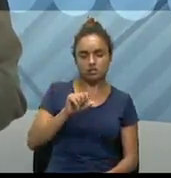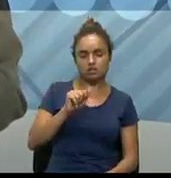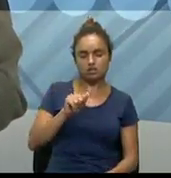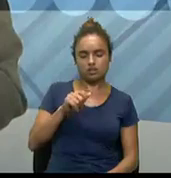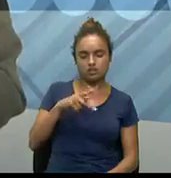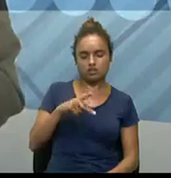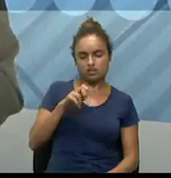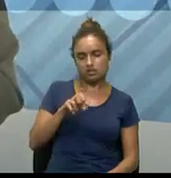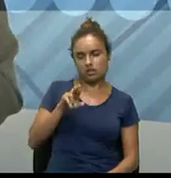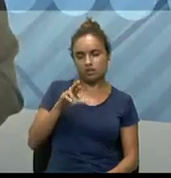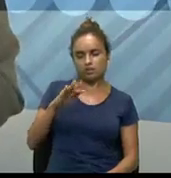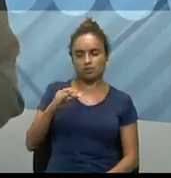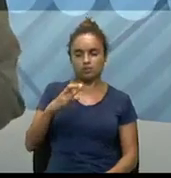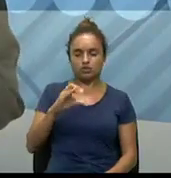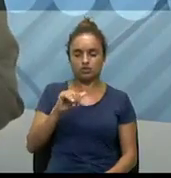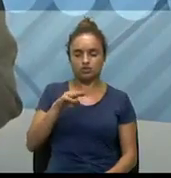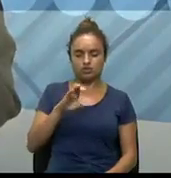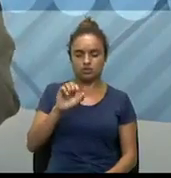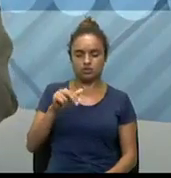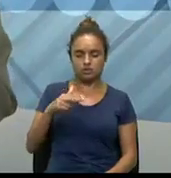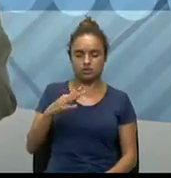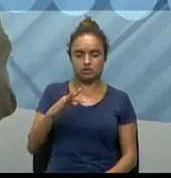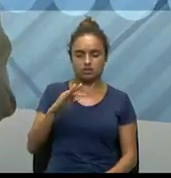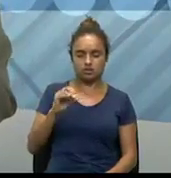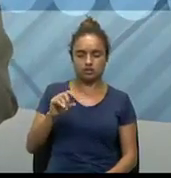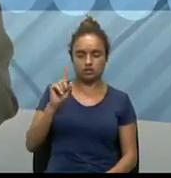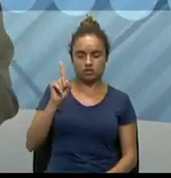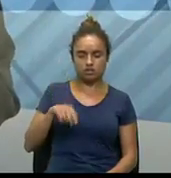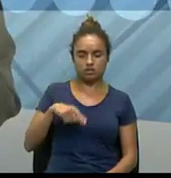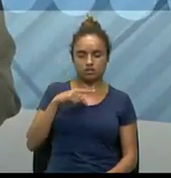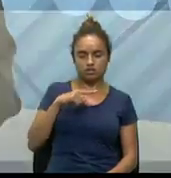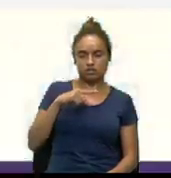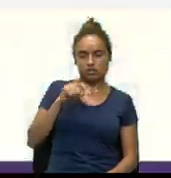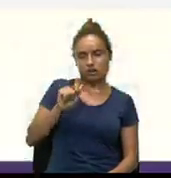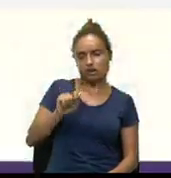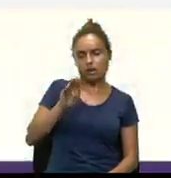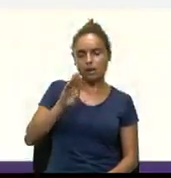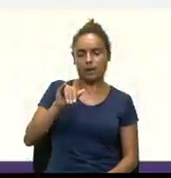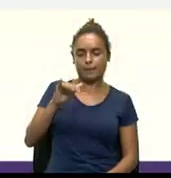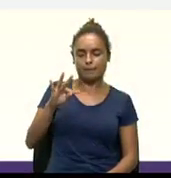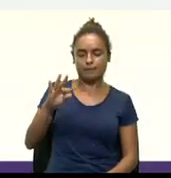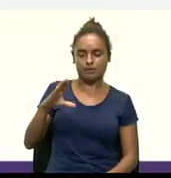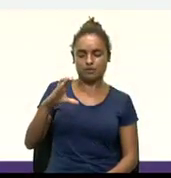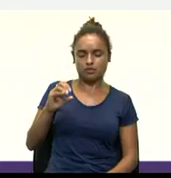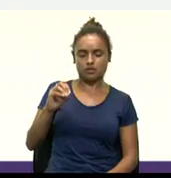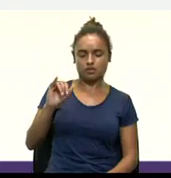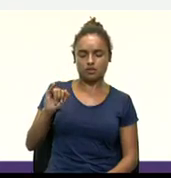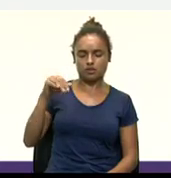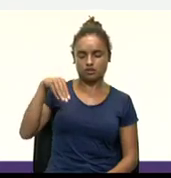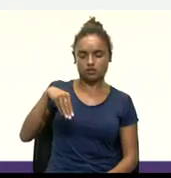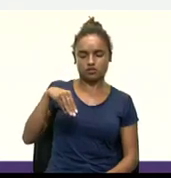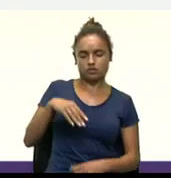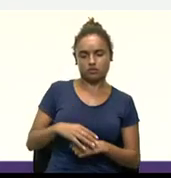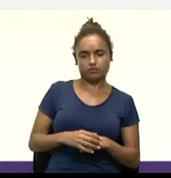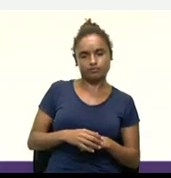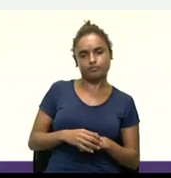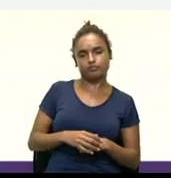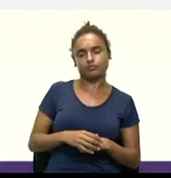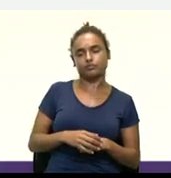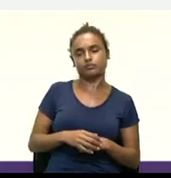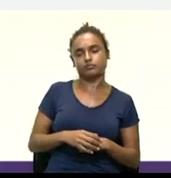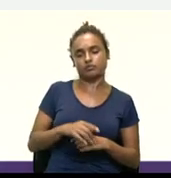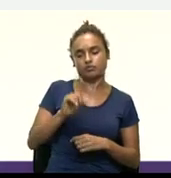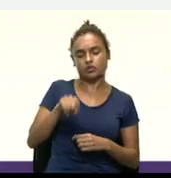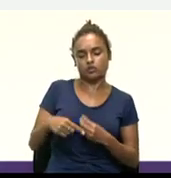e, então, a Bitcoin. Então, indo ali ao quadro, olha só. Então,